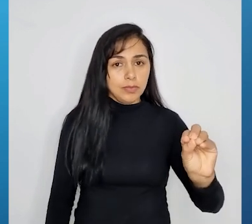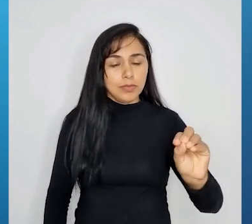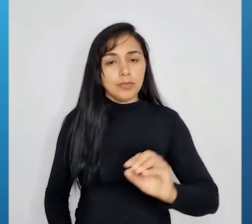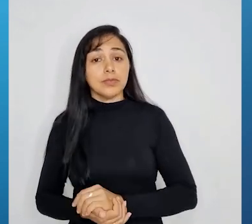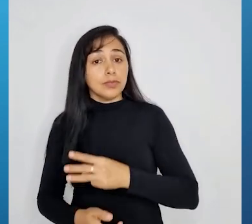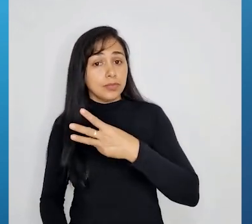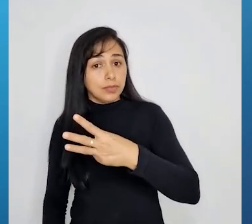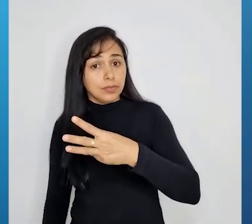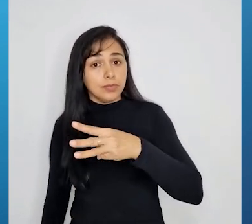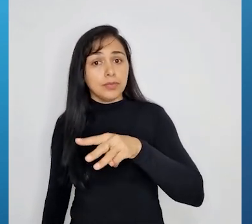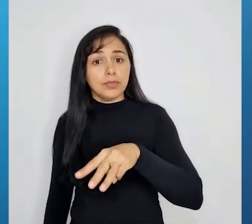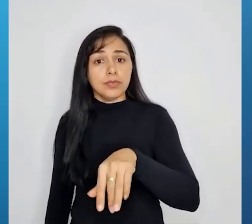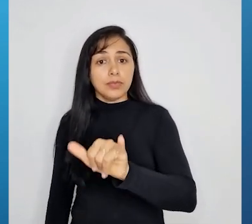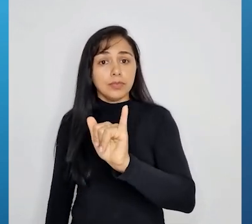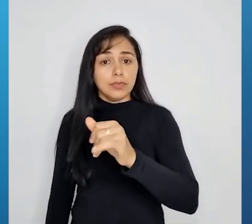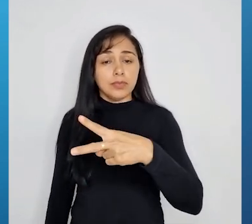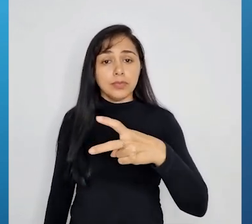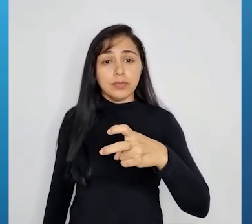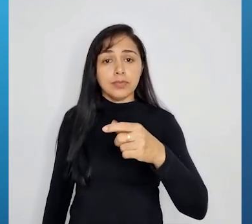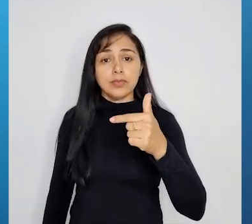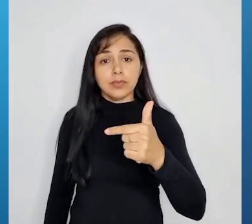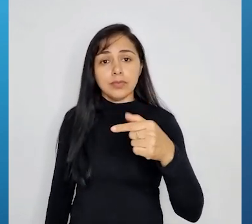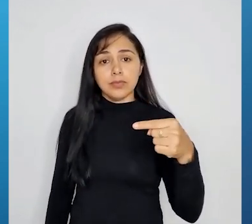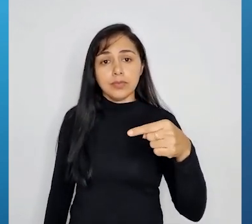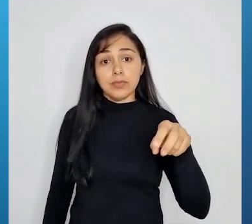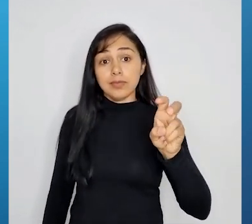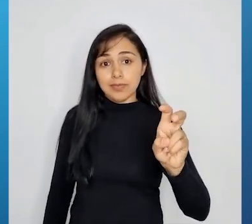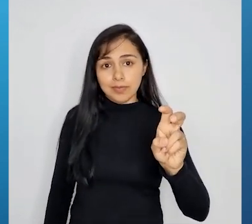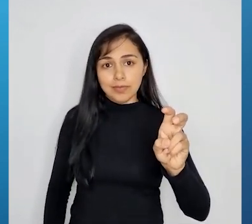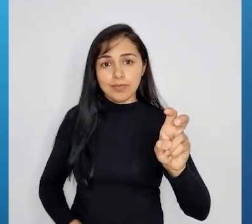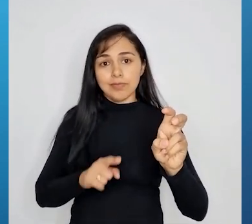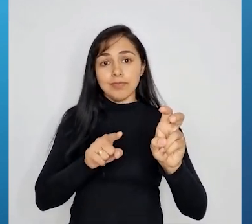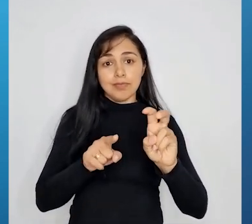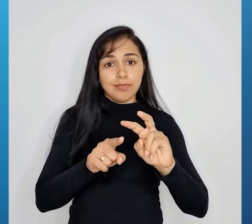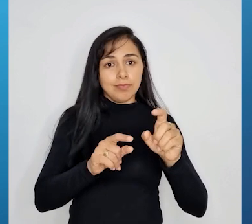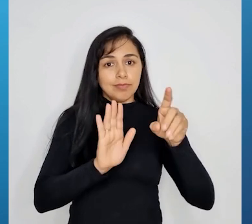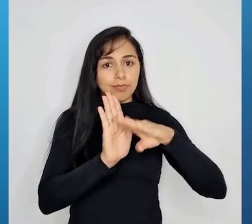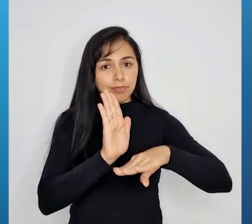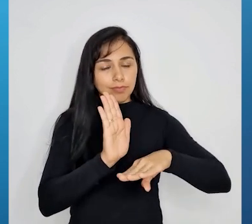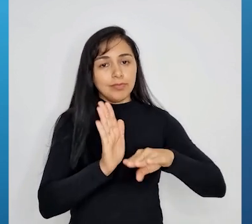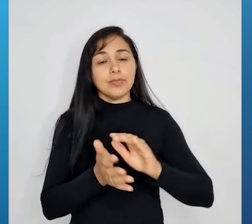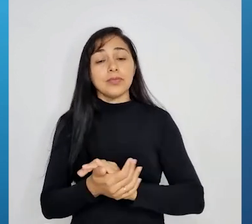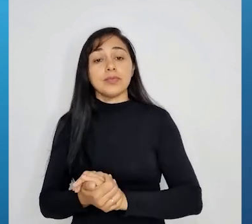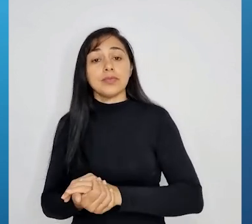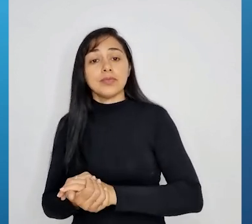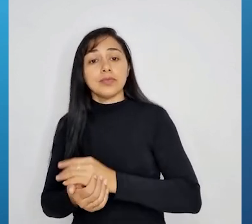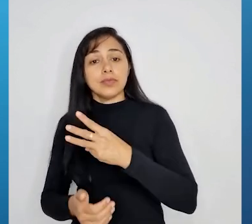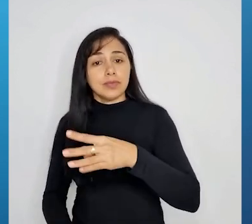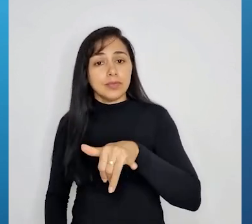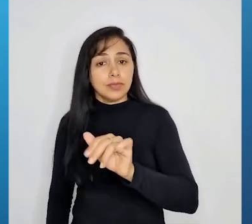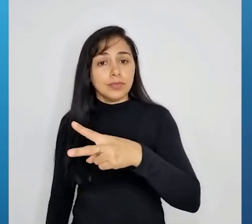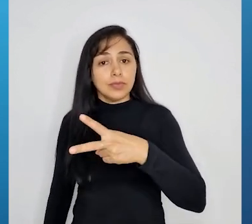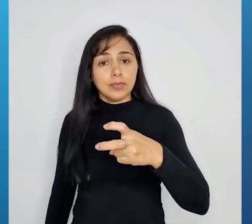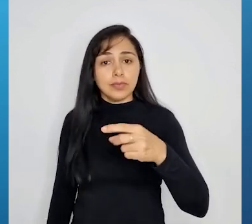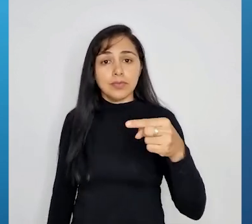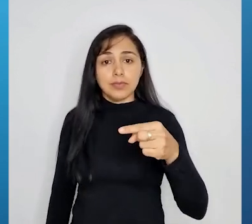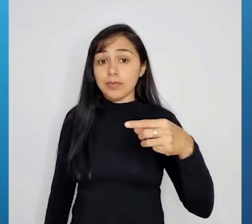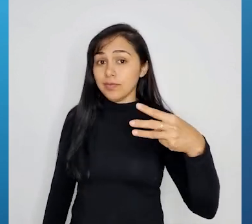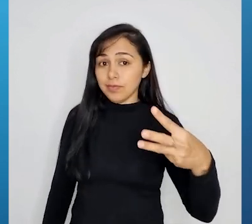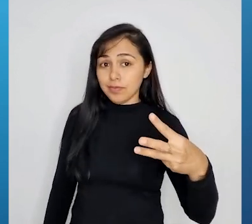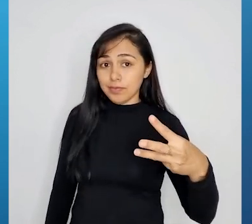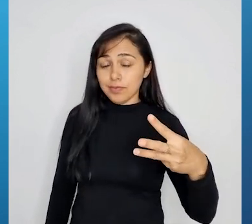2 menos 5, 2 menos 5 menos 3. Ora, fácil ver